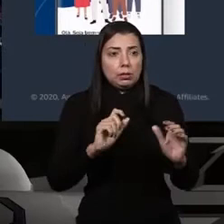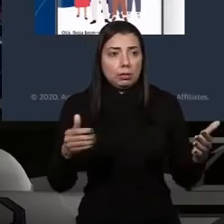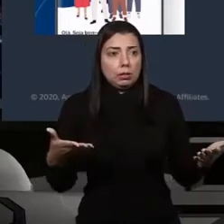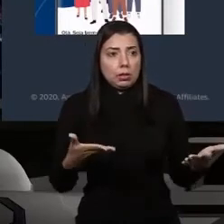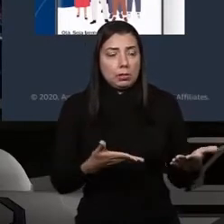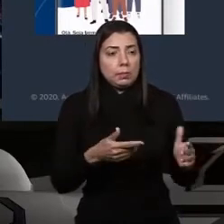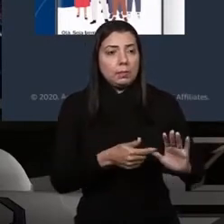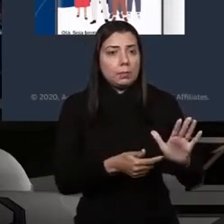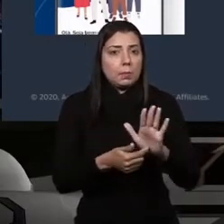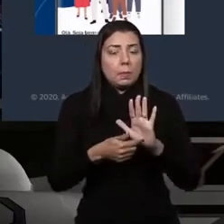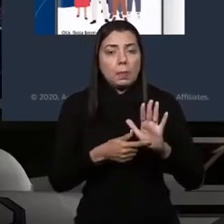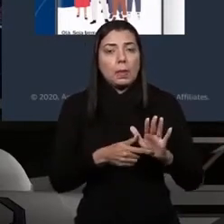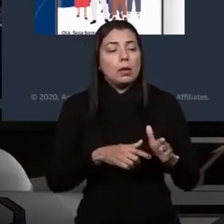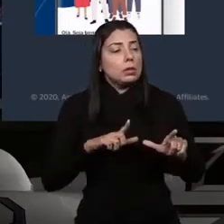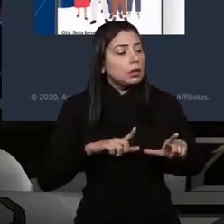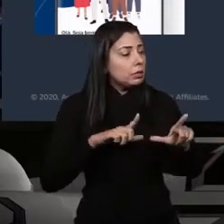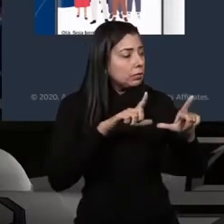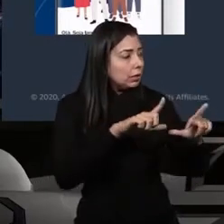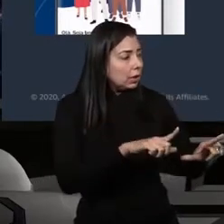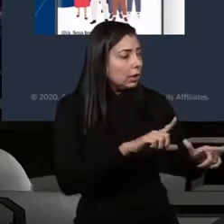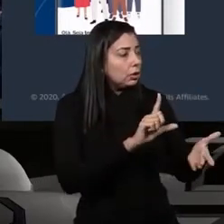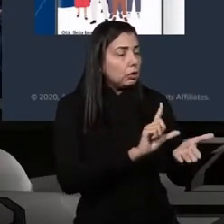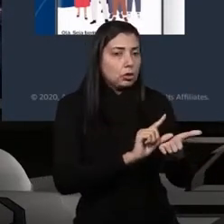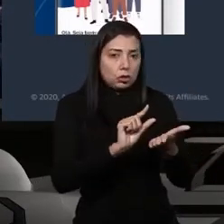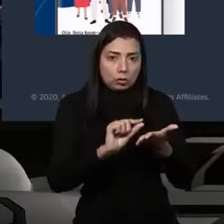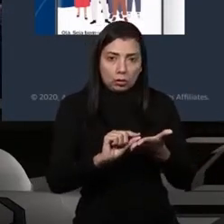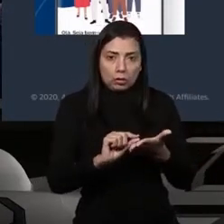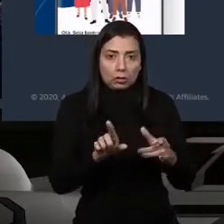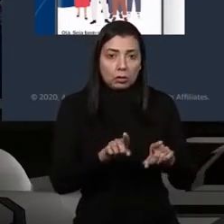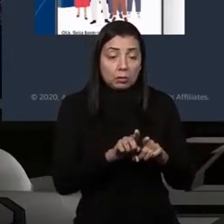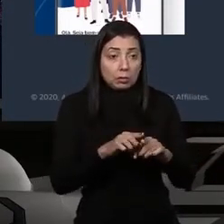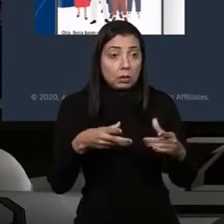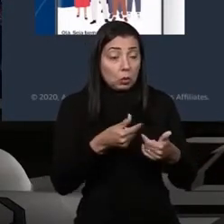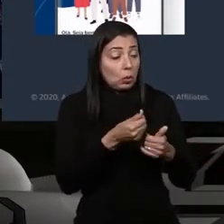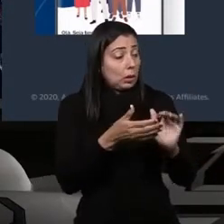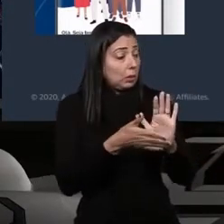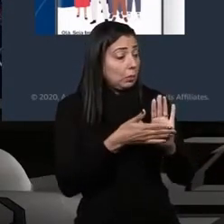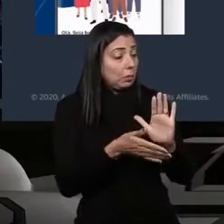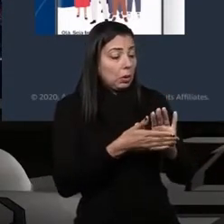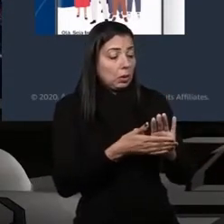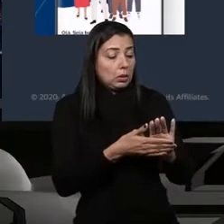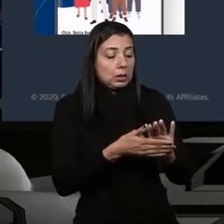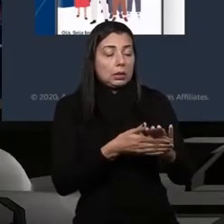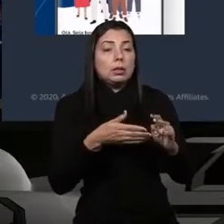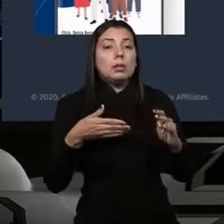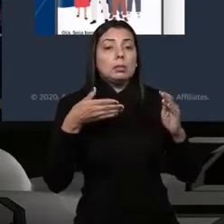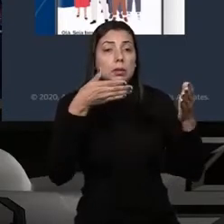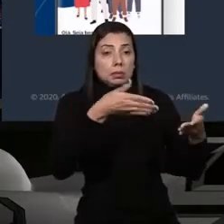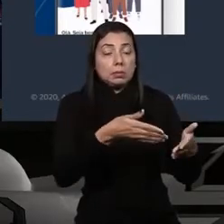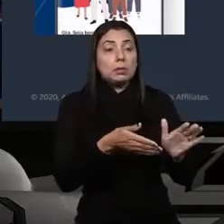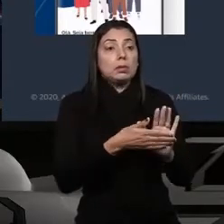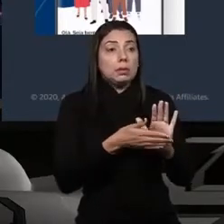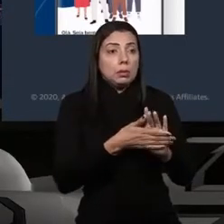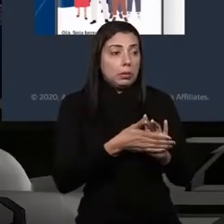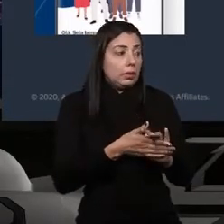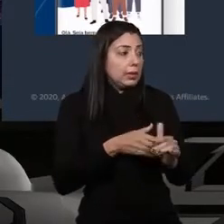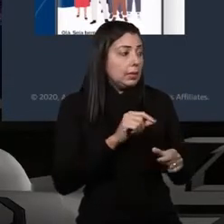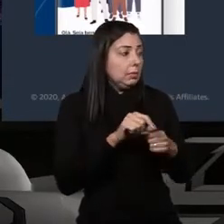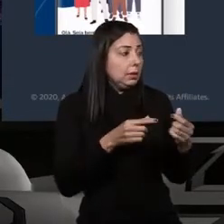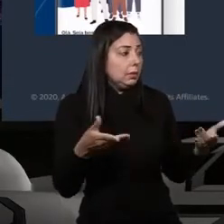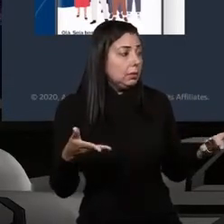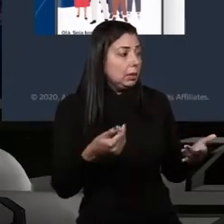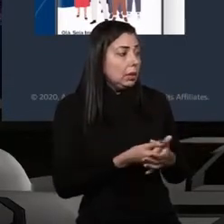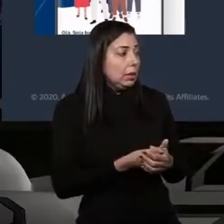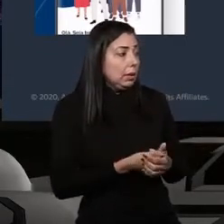mostrando com o certificado digital toda a campanha, a minha participação na campanha. Então, é uma solução que, de fato,